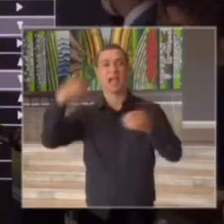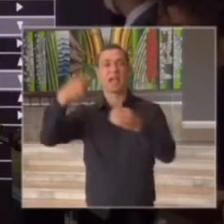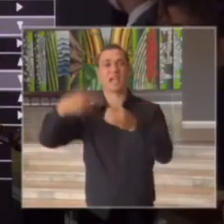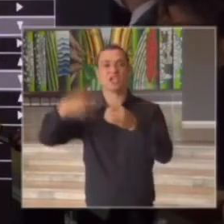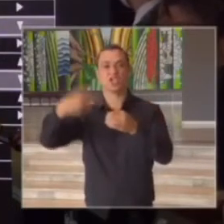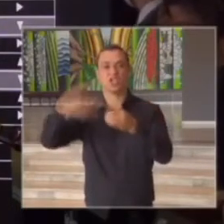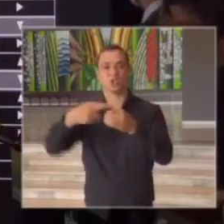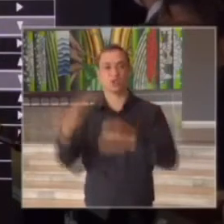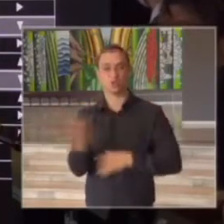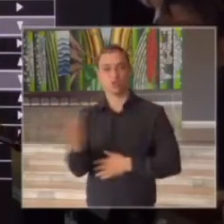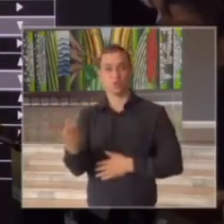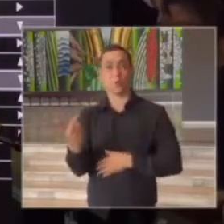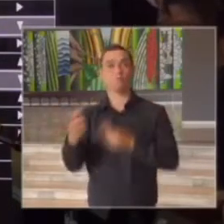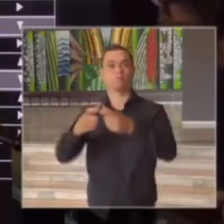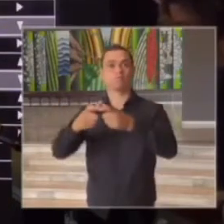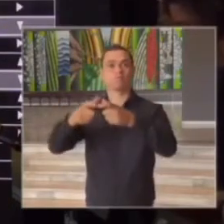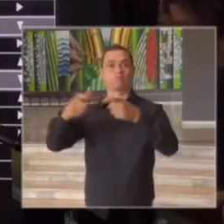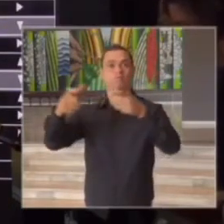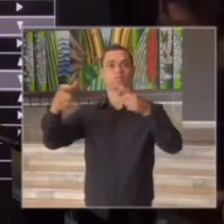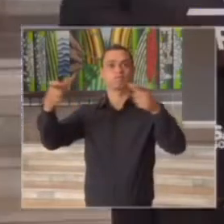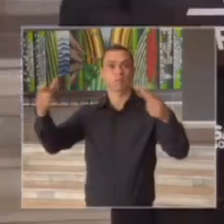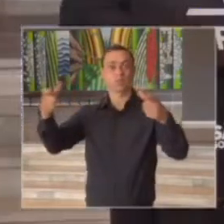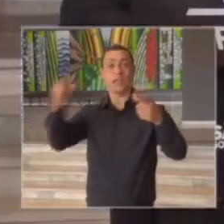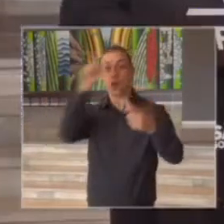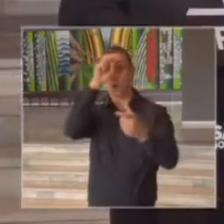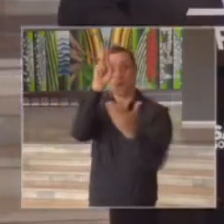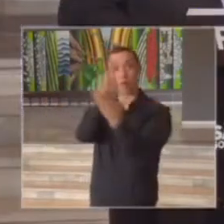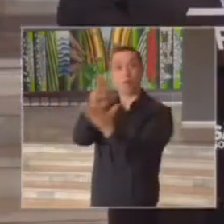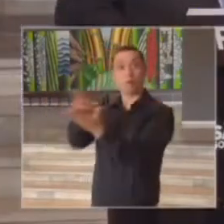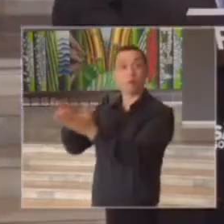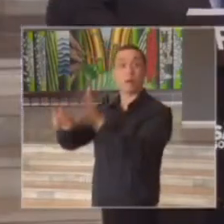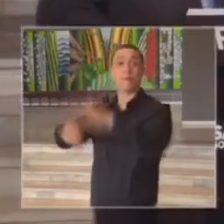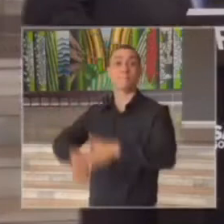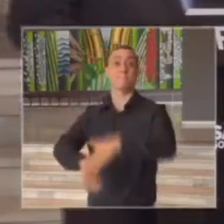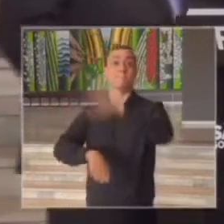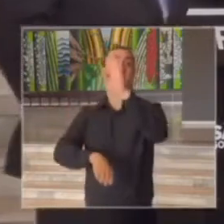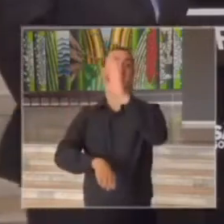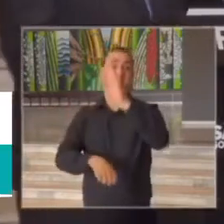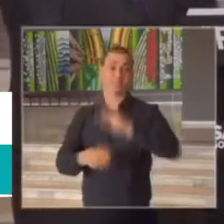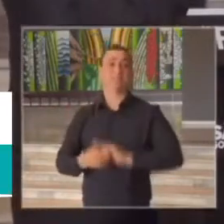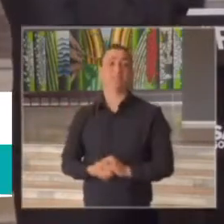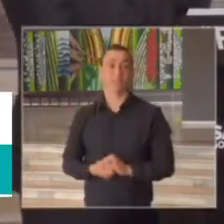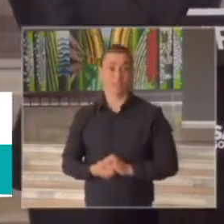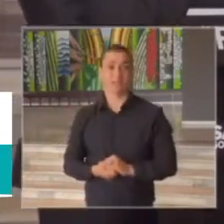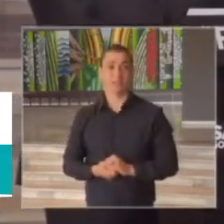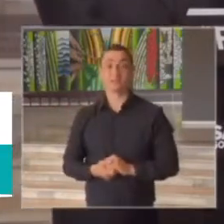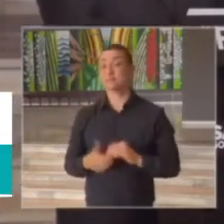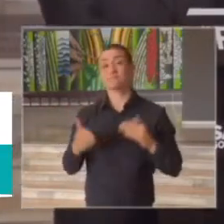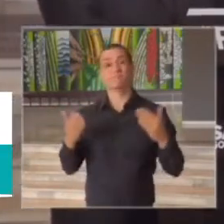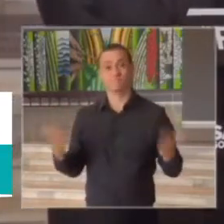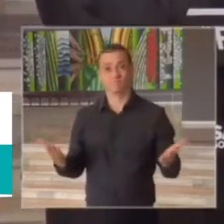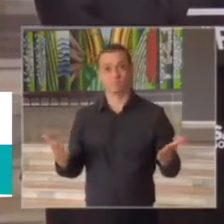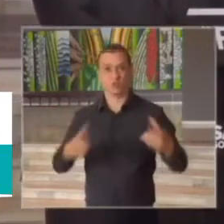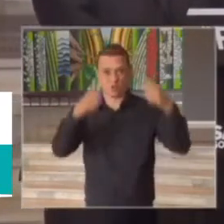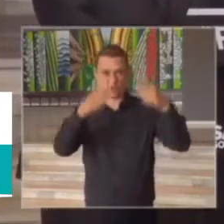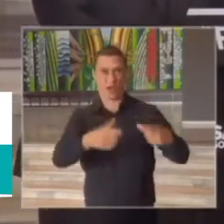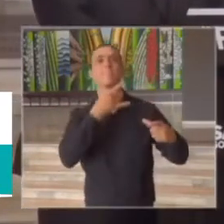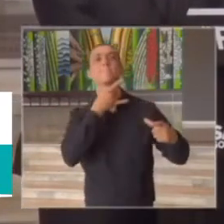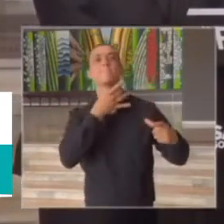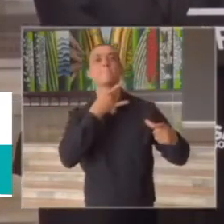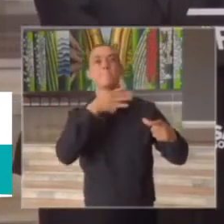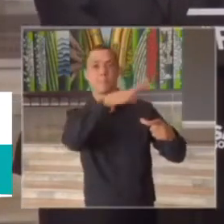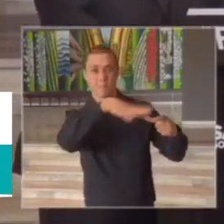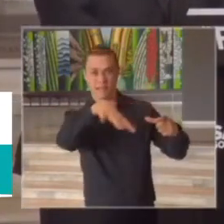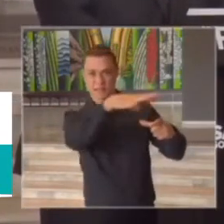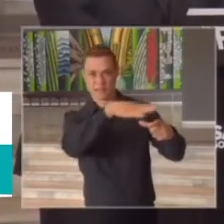ou seja na região de Marília aumentou 51% e na região de registro 67